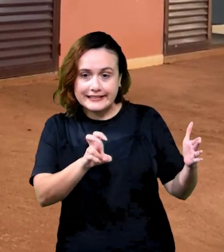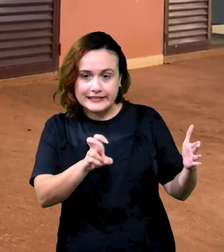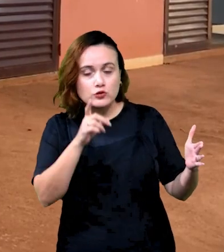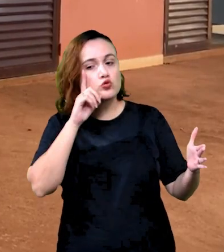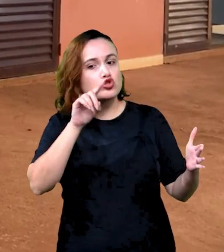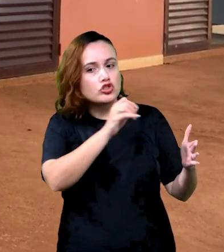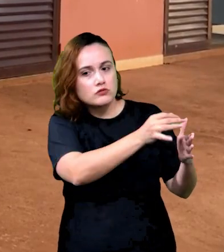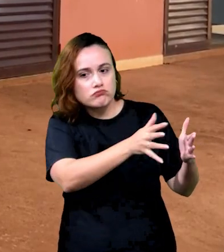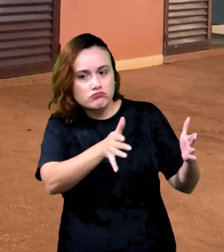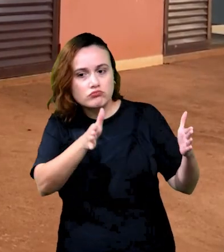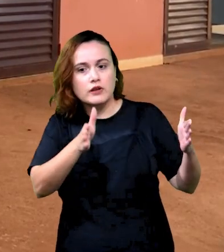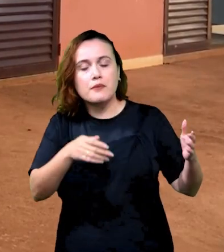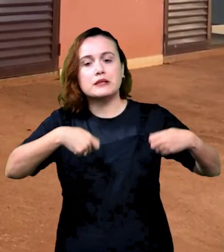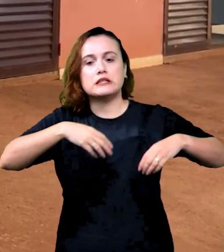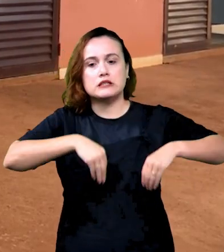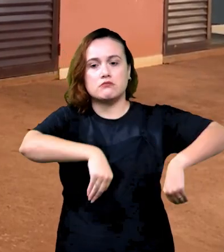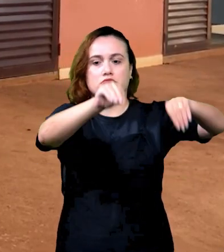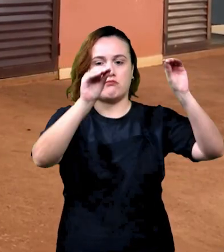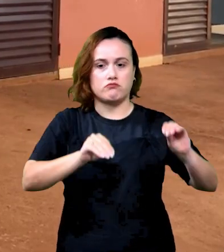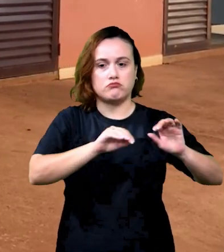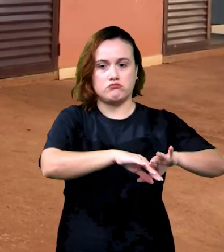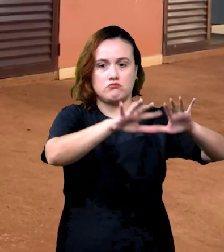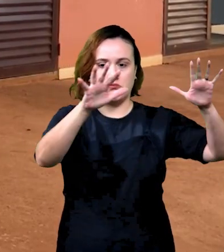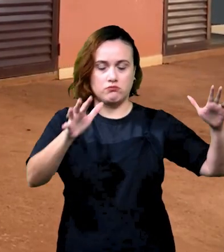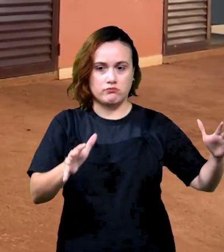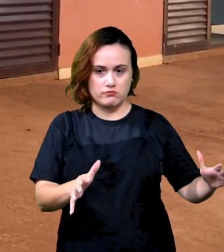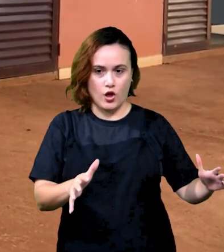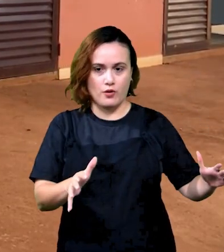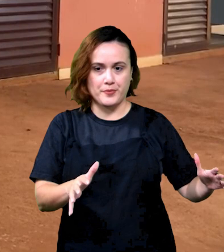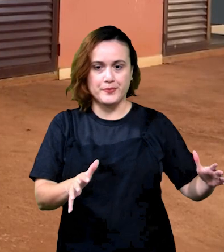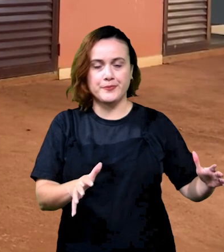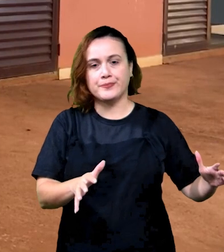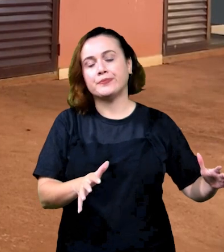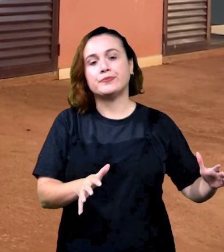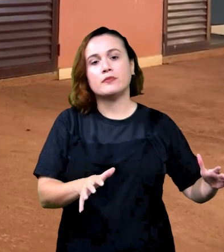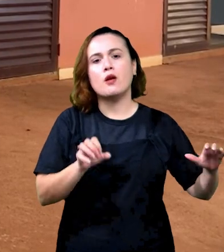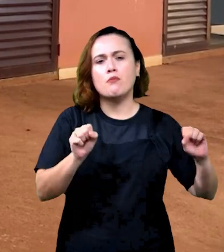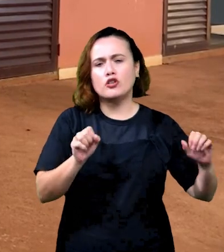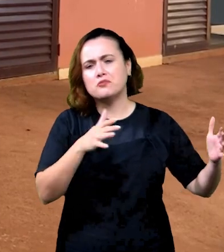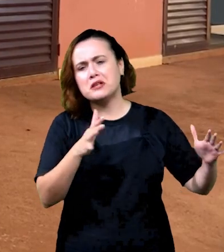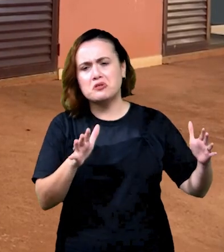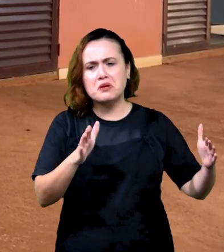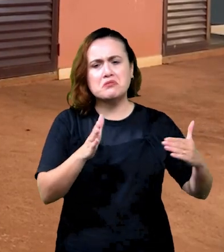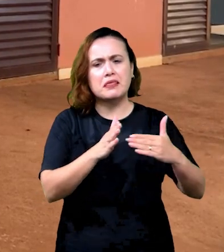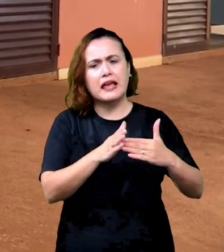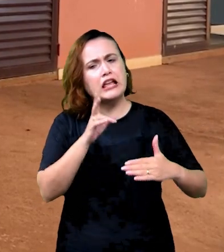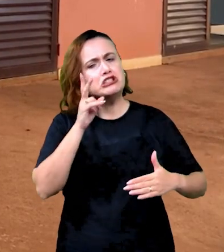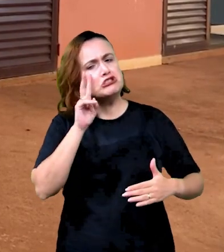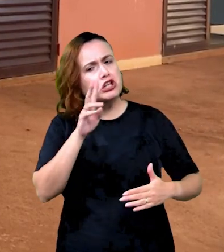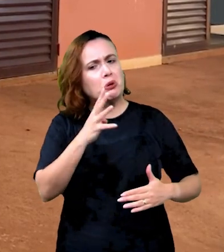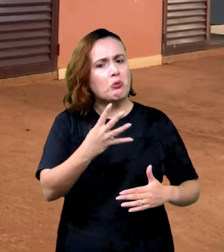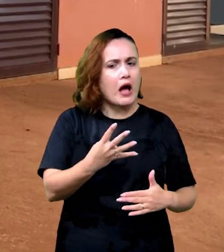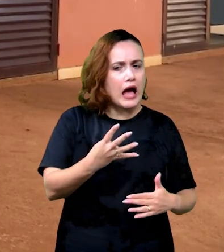cobre o material. E essa cobertura pode ficar até o quarto ou quinto dia.